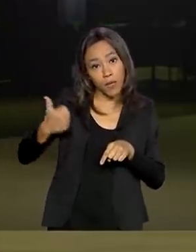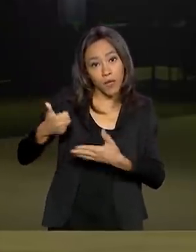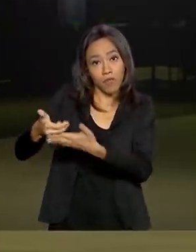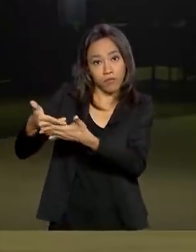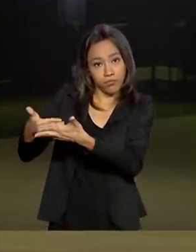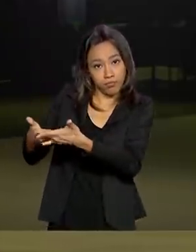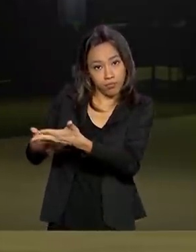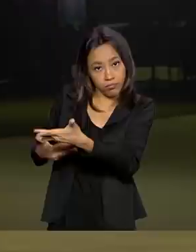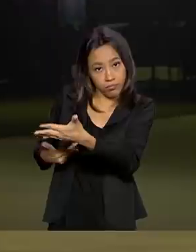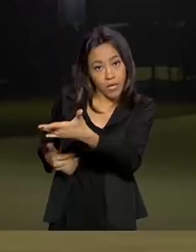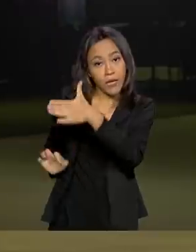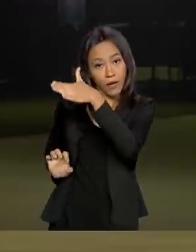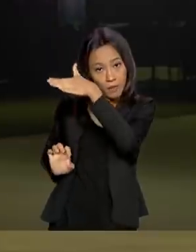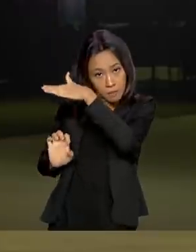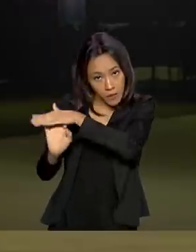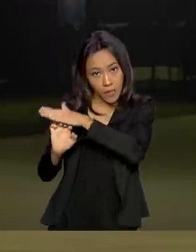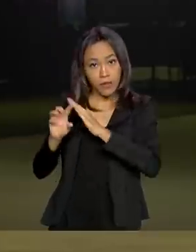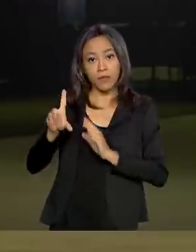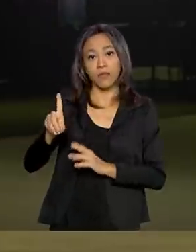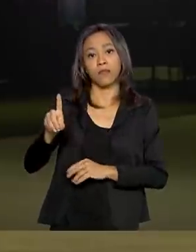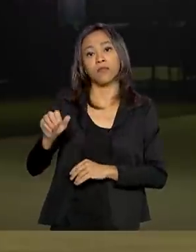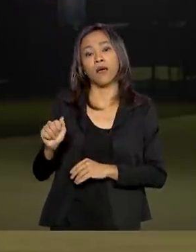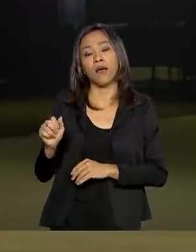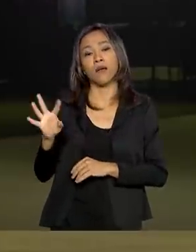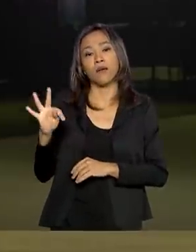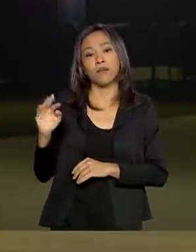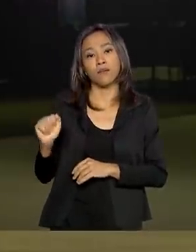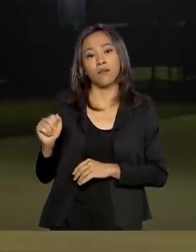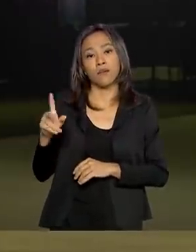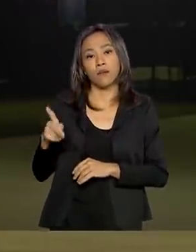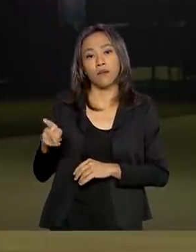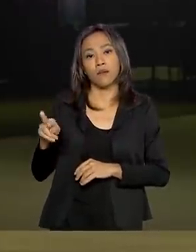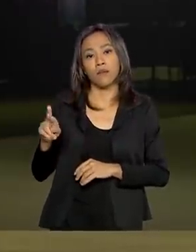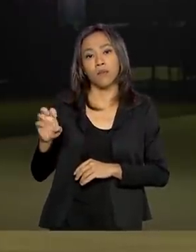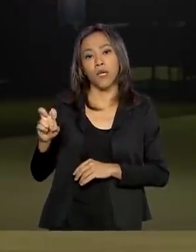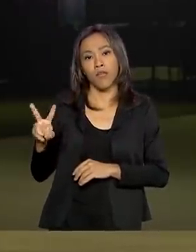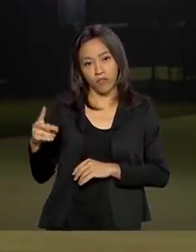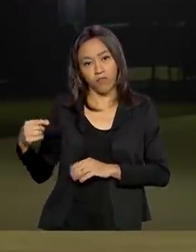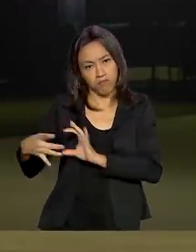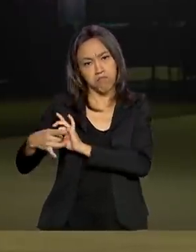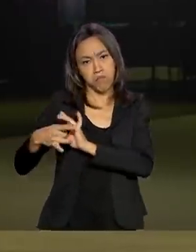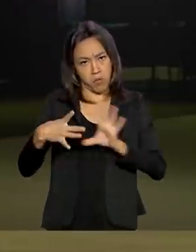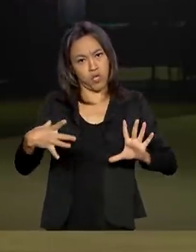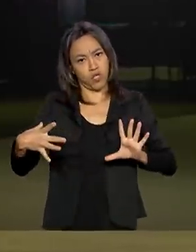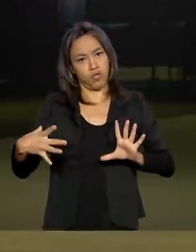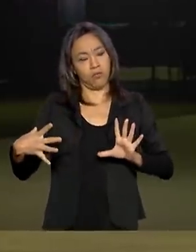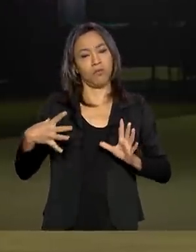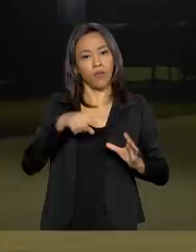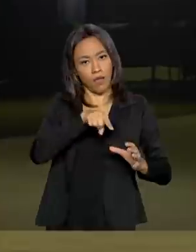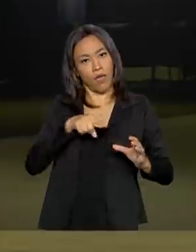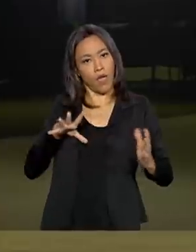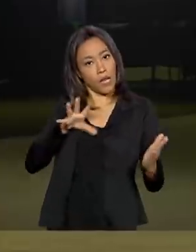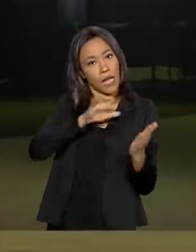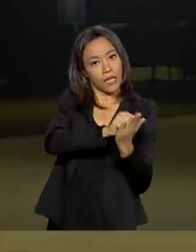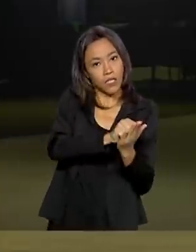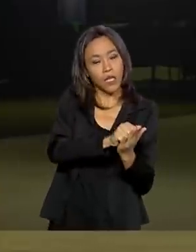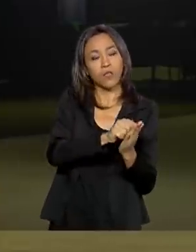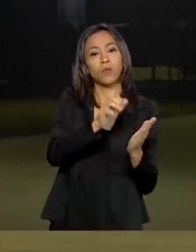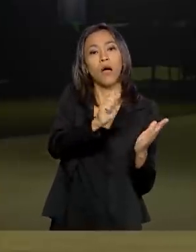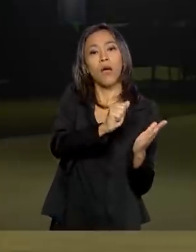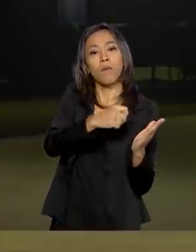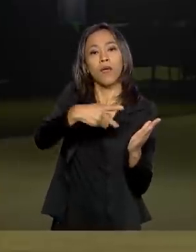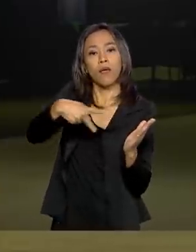Dataprev processou do aplicativo. Então, são ou os contribuintes